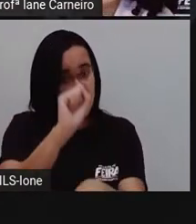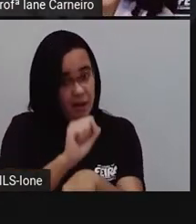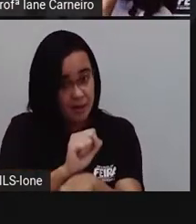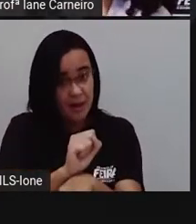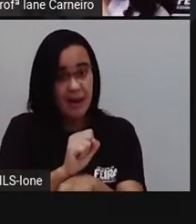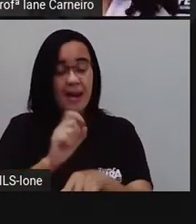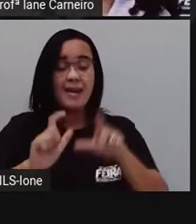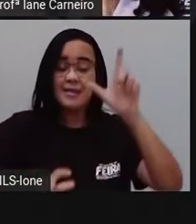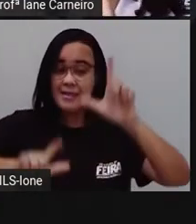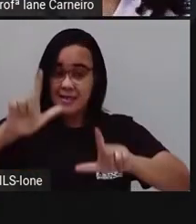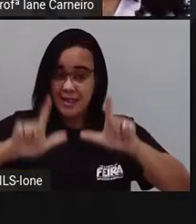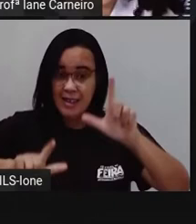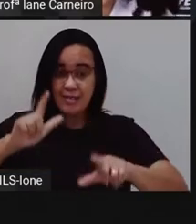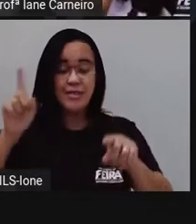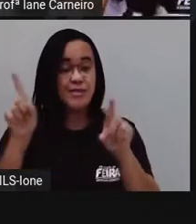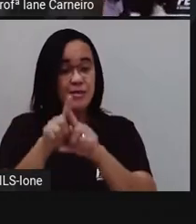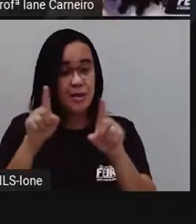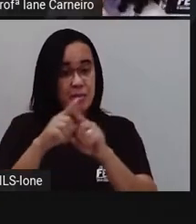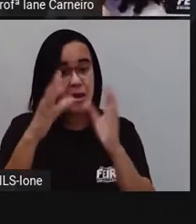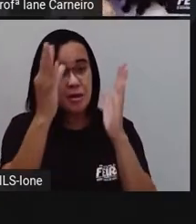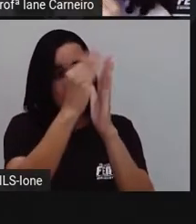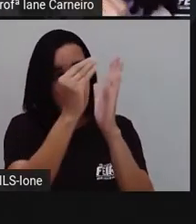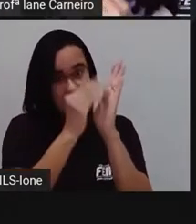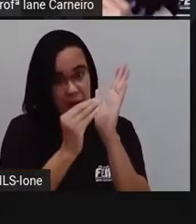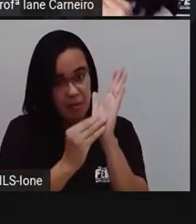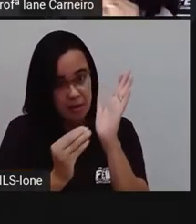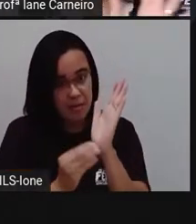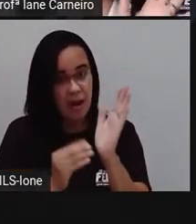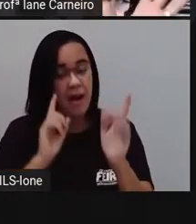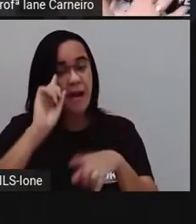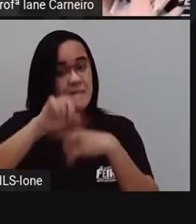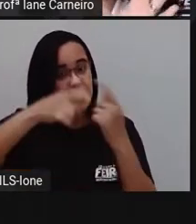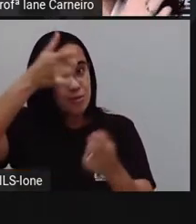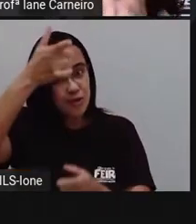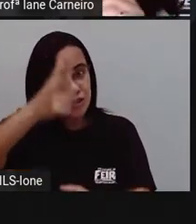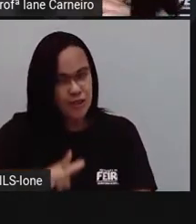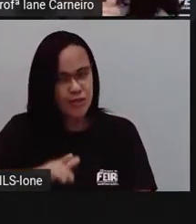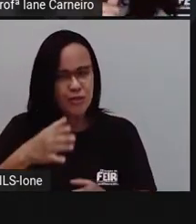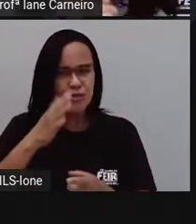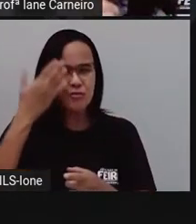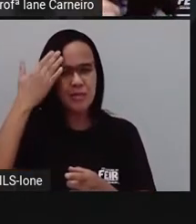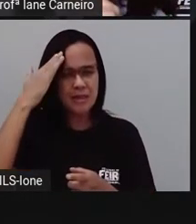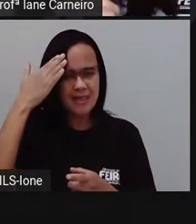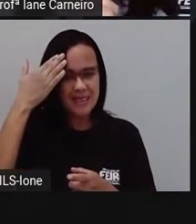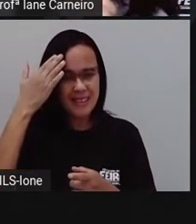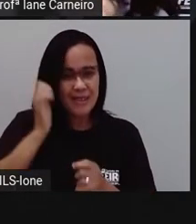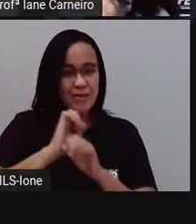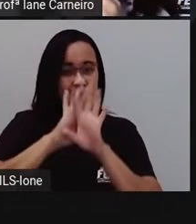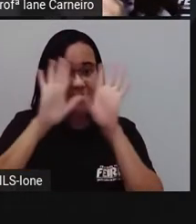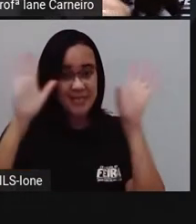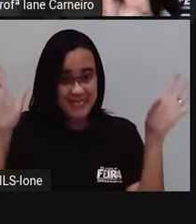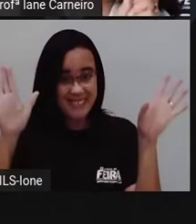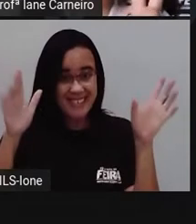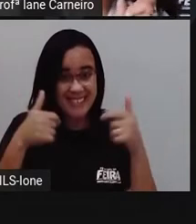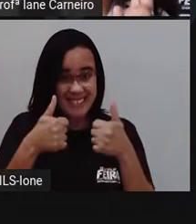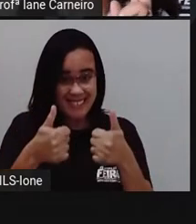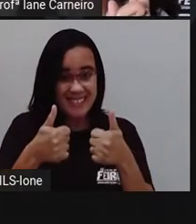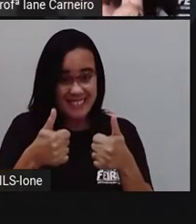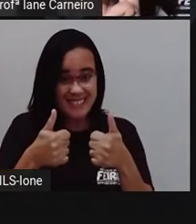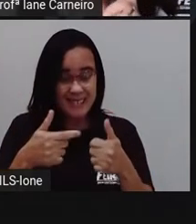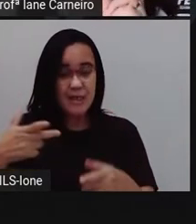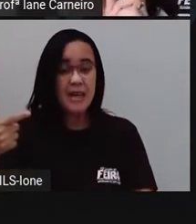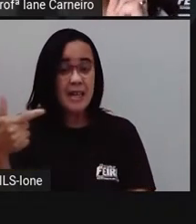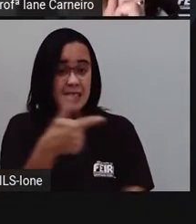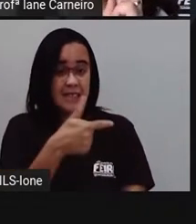você pode registrar e assistir a reprise da aula. Só pra ver se você entendeu direitinho, tá joia? Vamos ver aqui a segunda